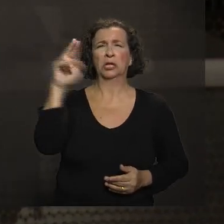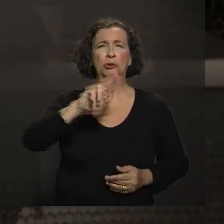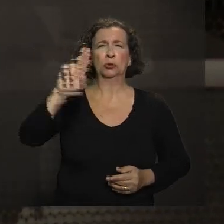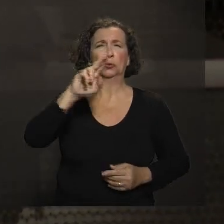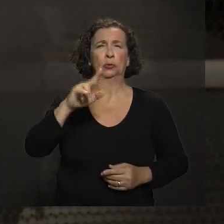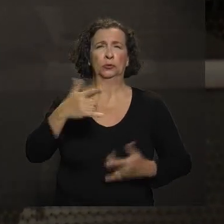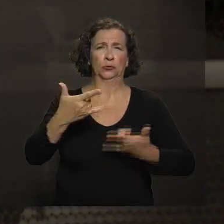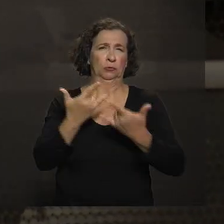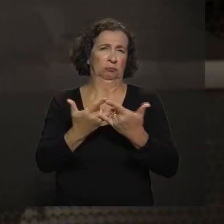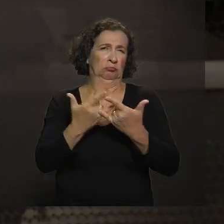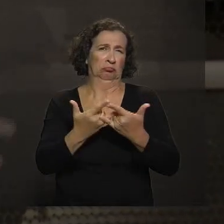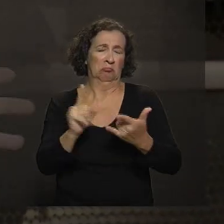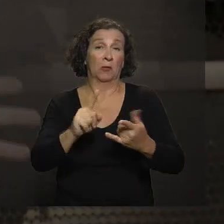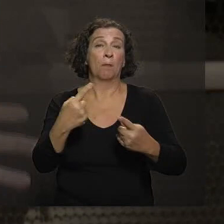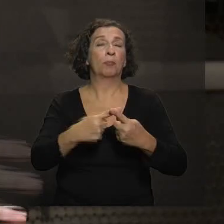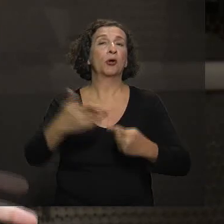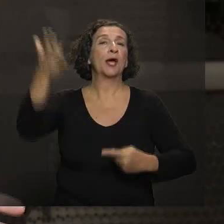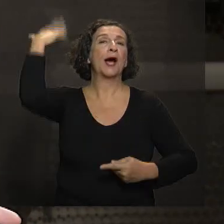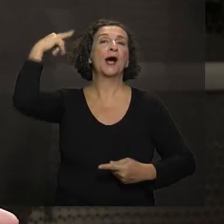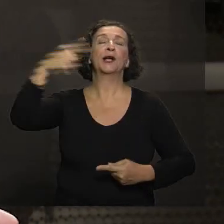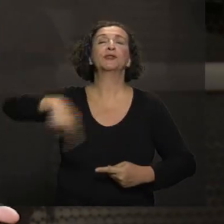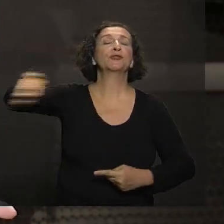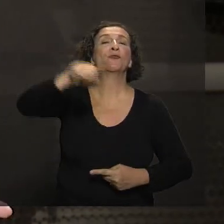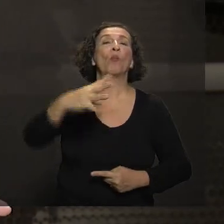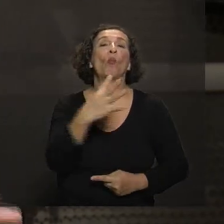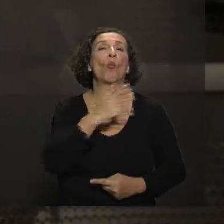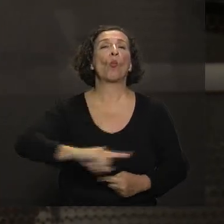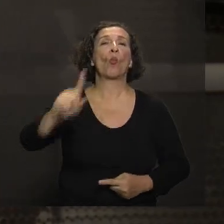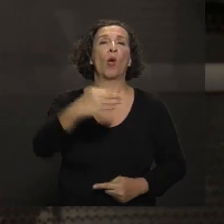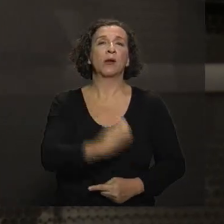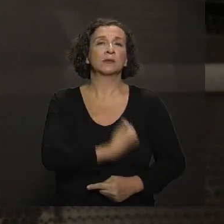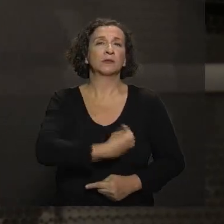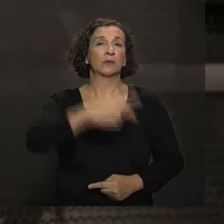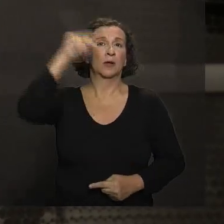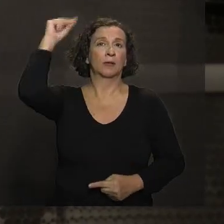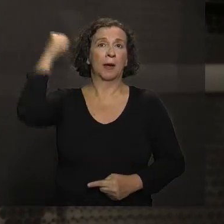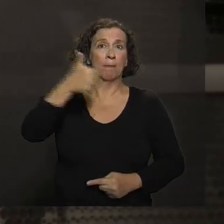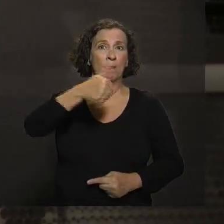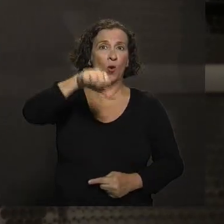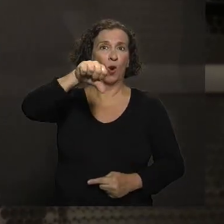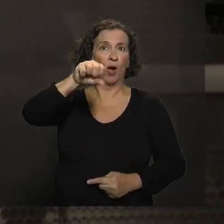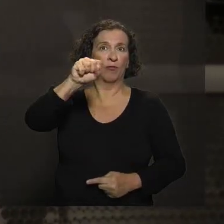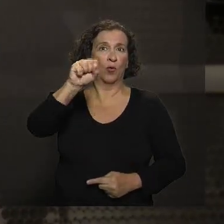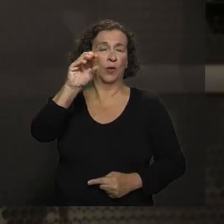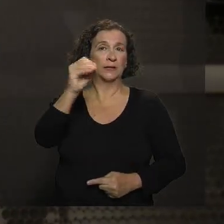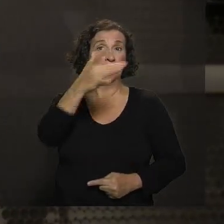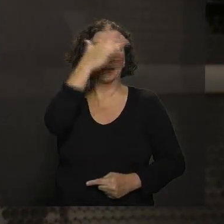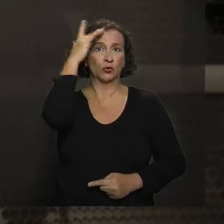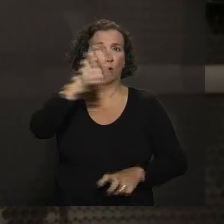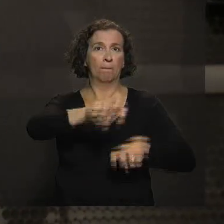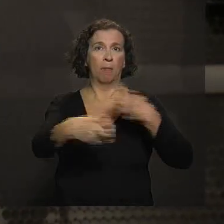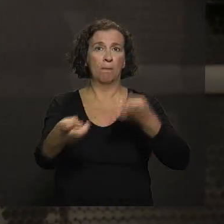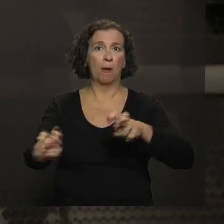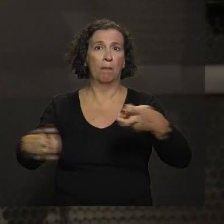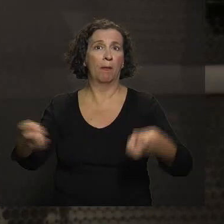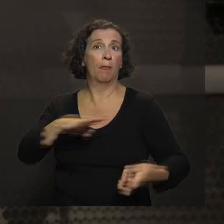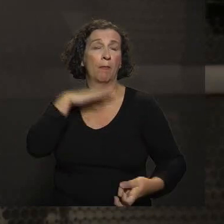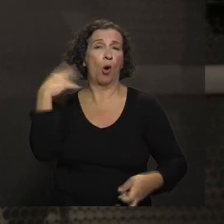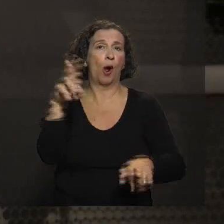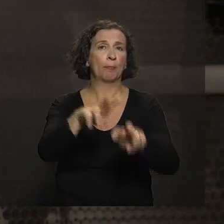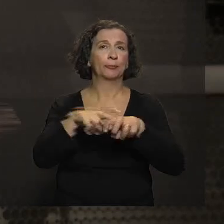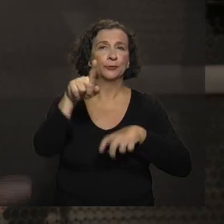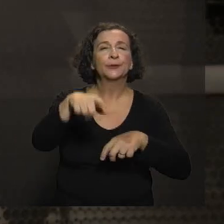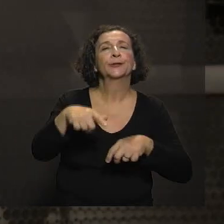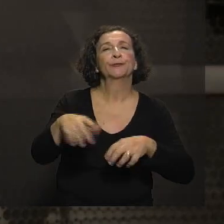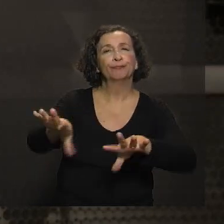camisinha, etc. E tal, porque não viveram a epidemia de AIDS dos anos 80. Mais ou menos. Não viram as pessoas morrendo de AIDS. Então, talvez, não